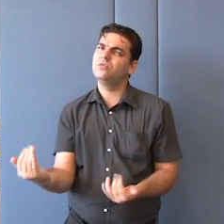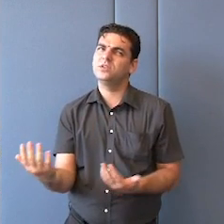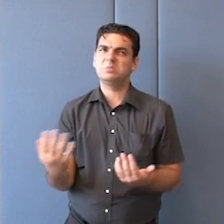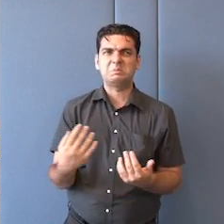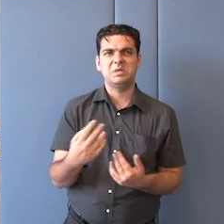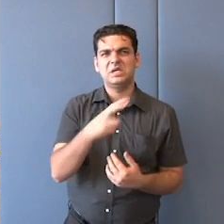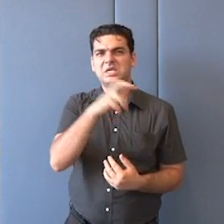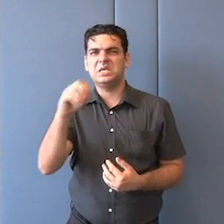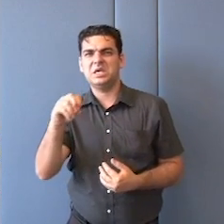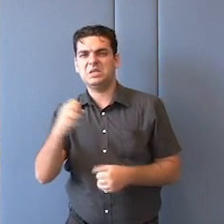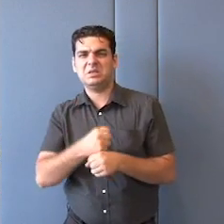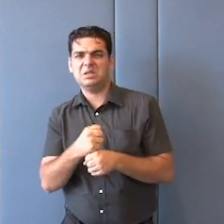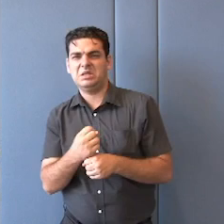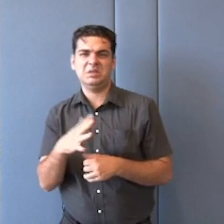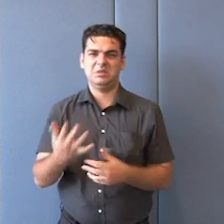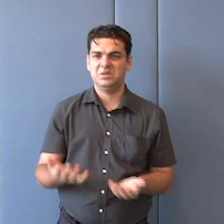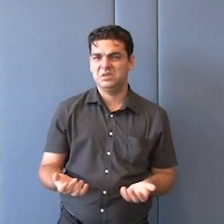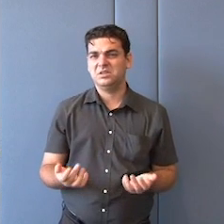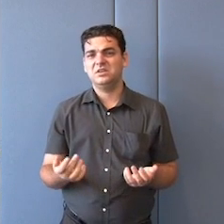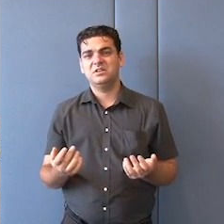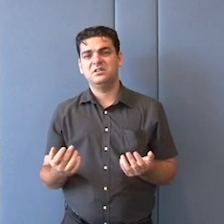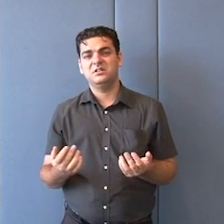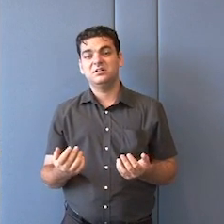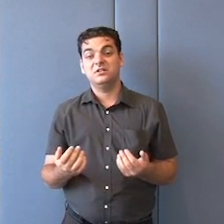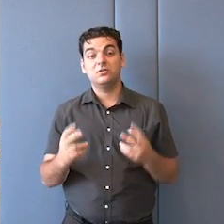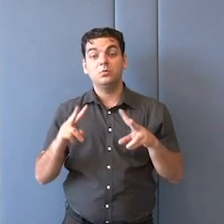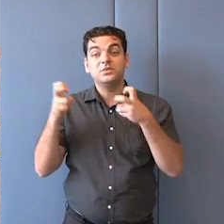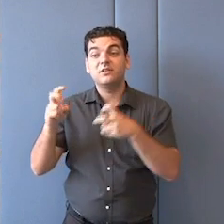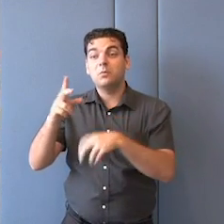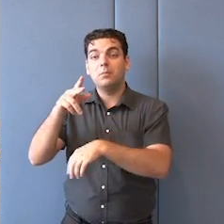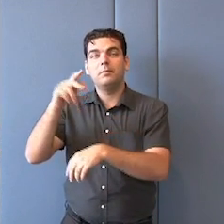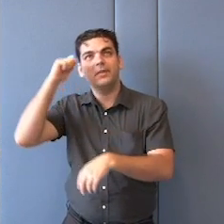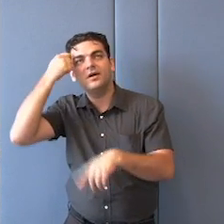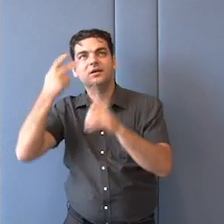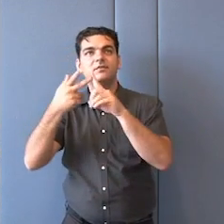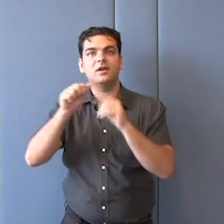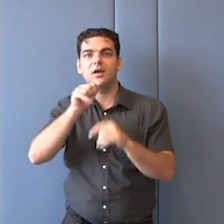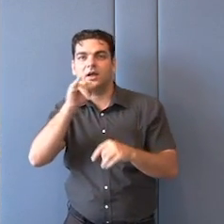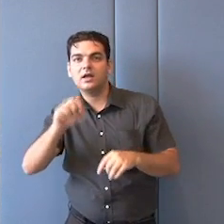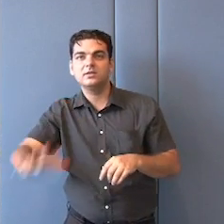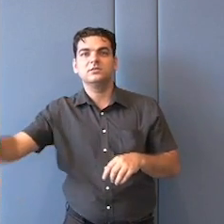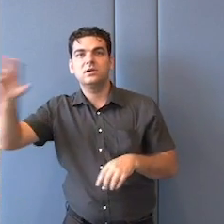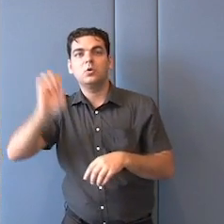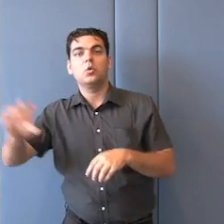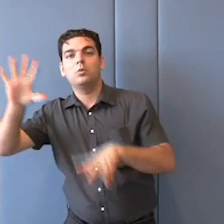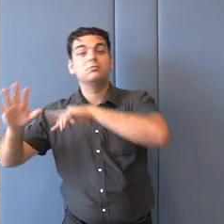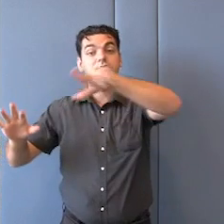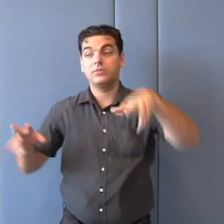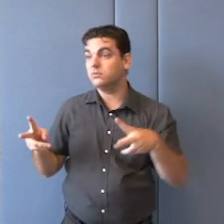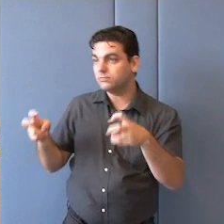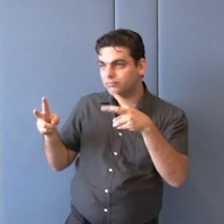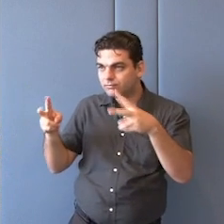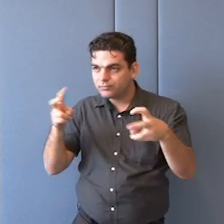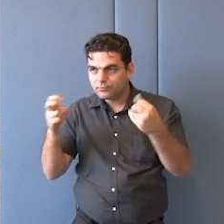na Ásia, querem, digamos, penetrar no mundo sendo o que elas são, sendo